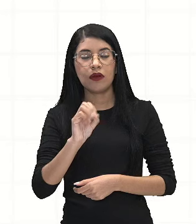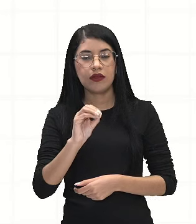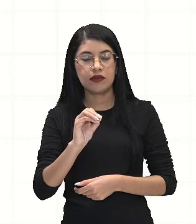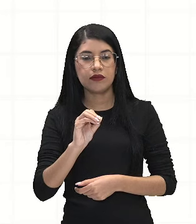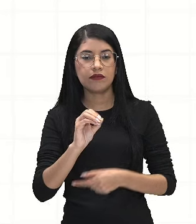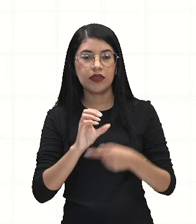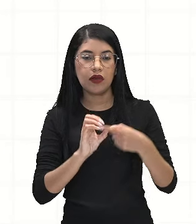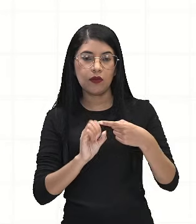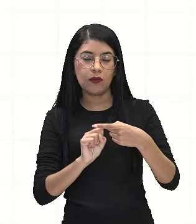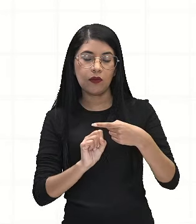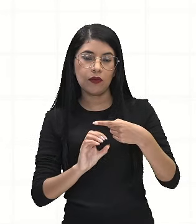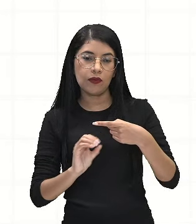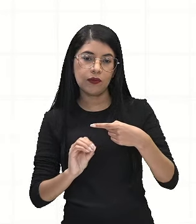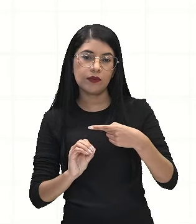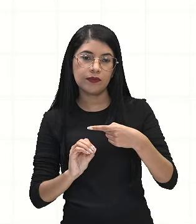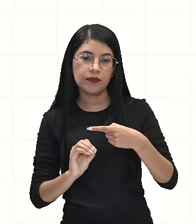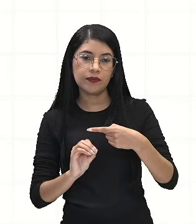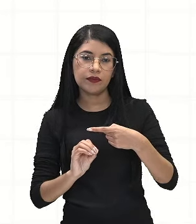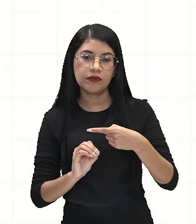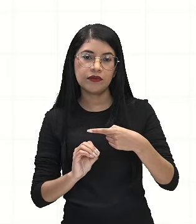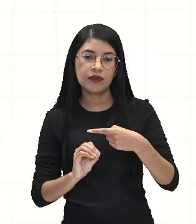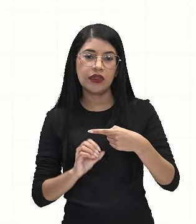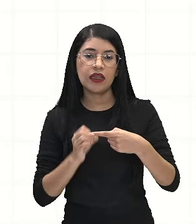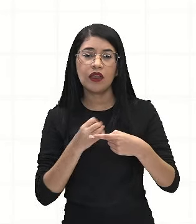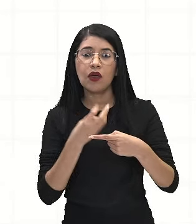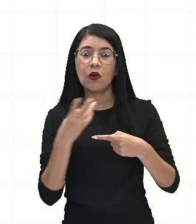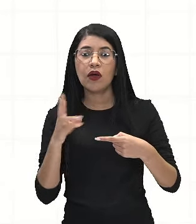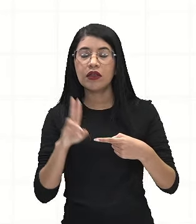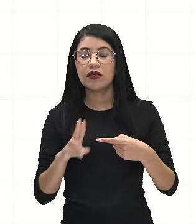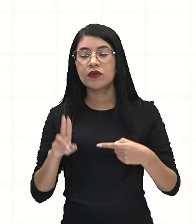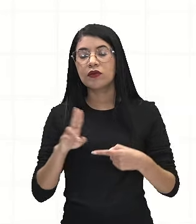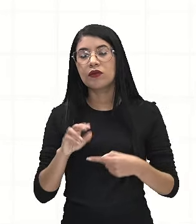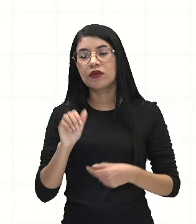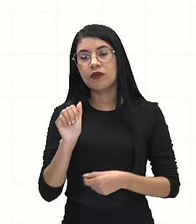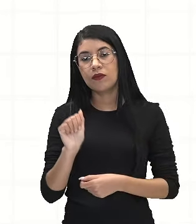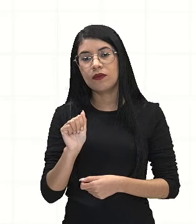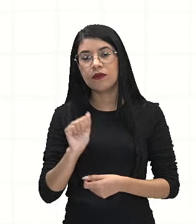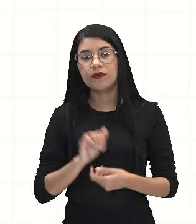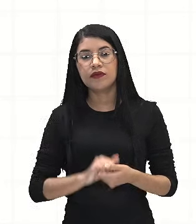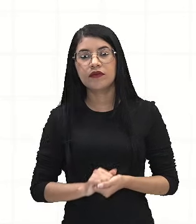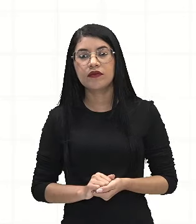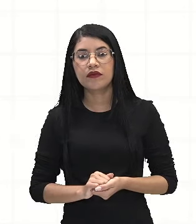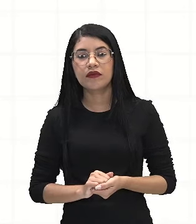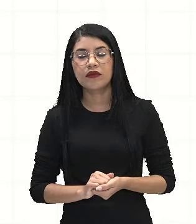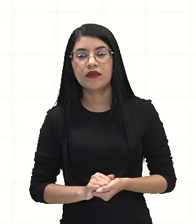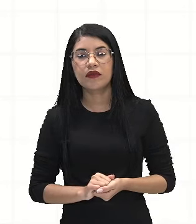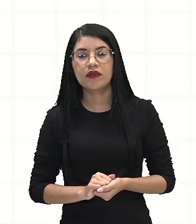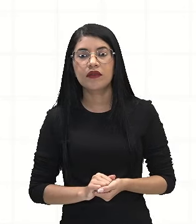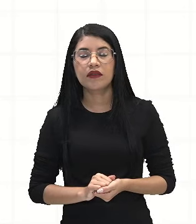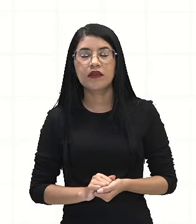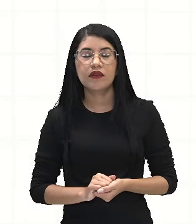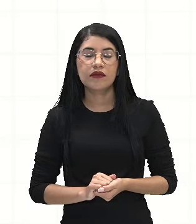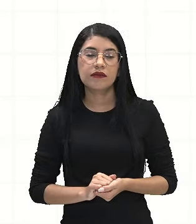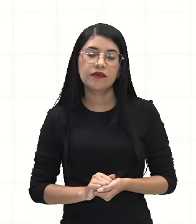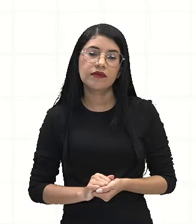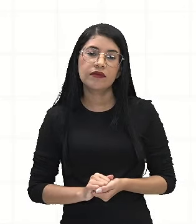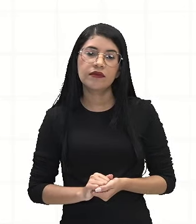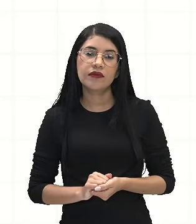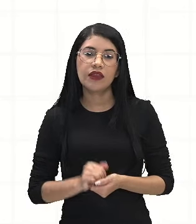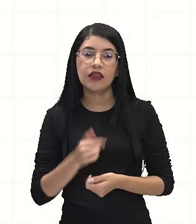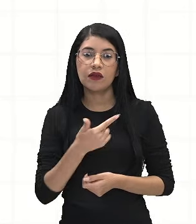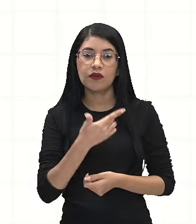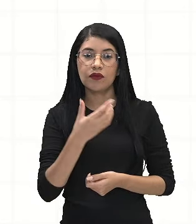mulheres que são 80, quantas usam o perfume A? Aí eu vou olhar lá, quantas usam o perfume A?